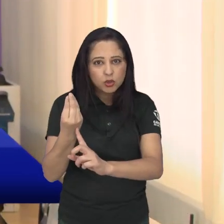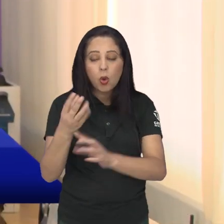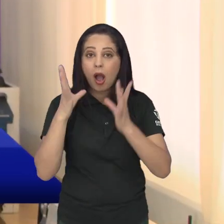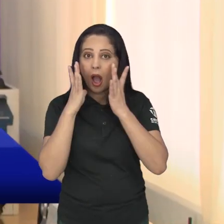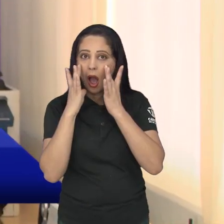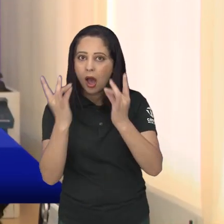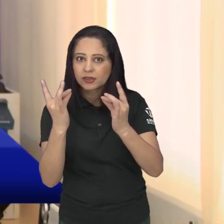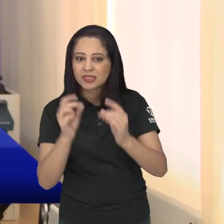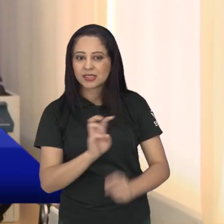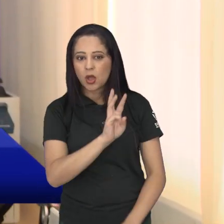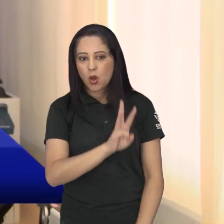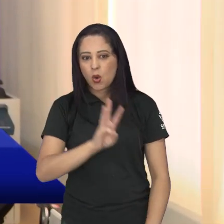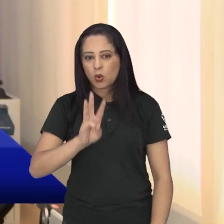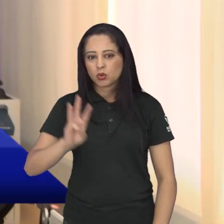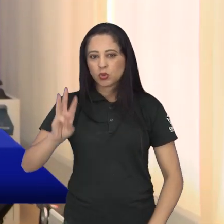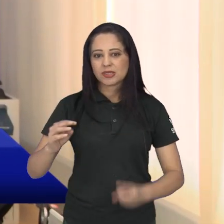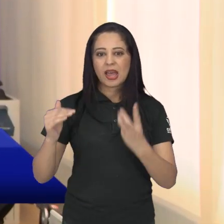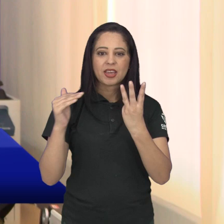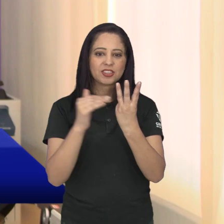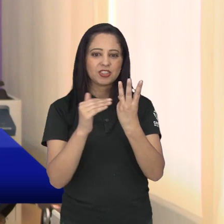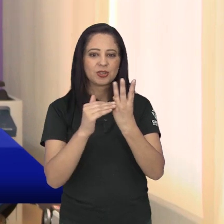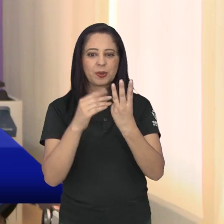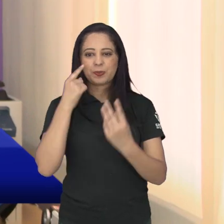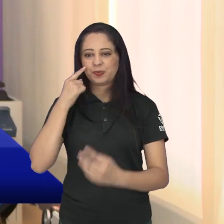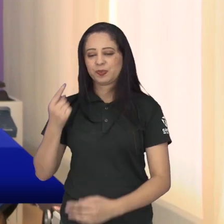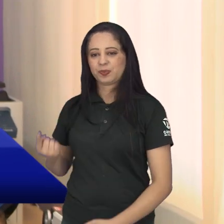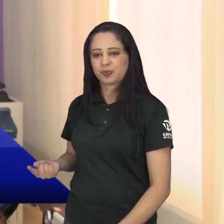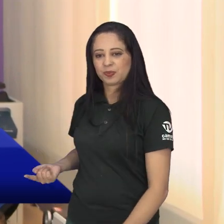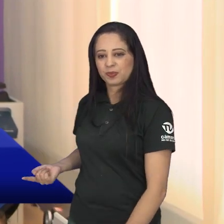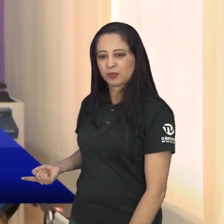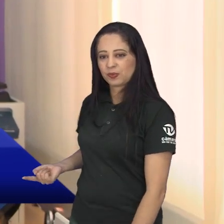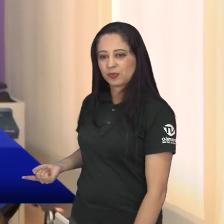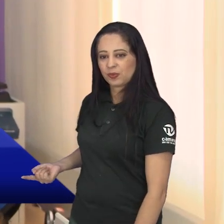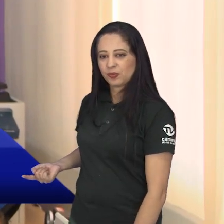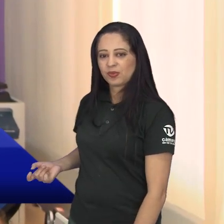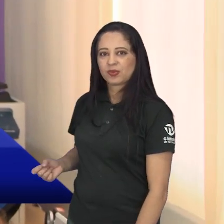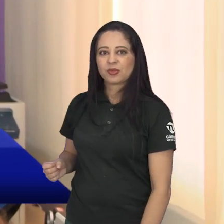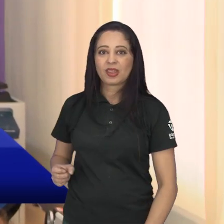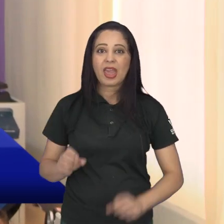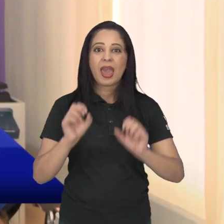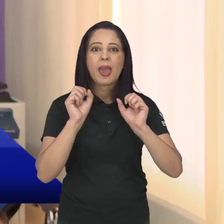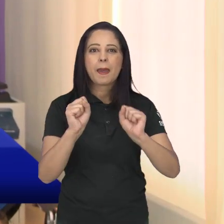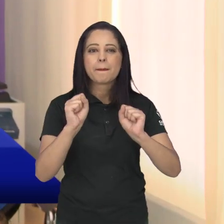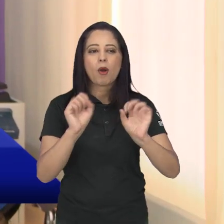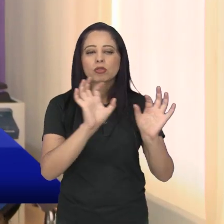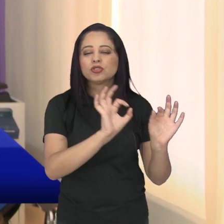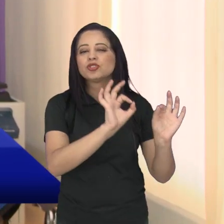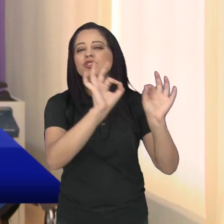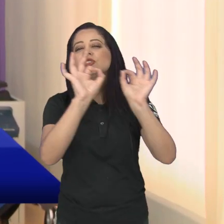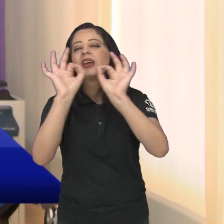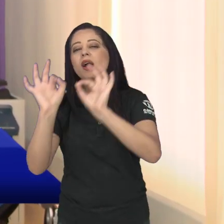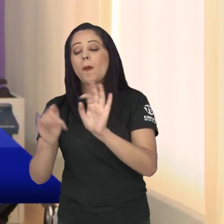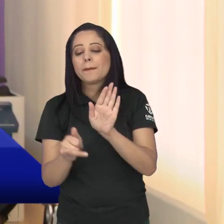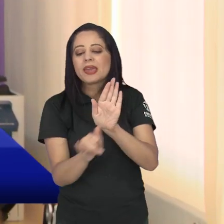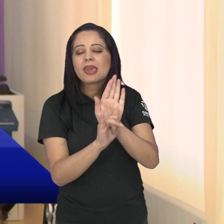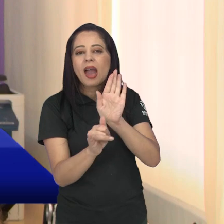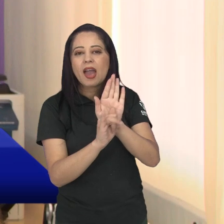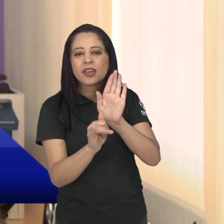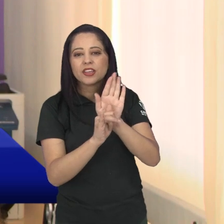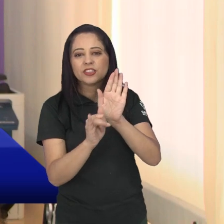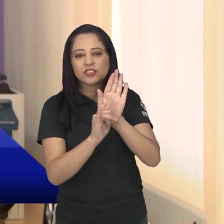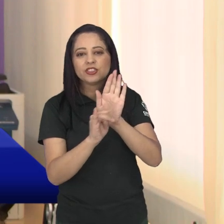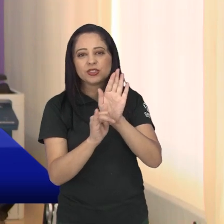atento no site da Fundação Cultural para acompanhar o lançamento desses editais que vão surgir a partir